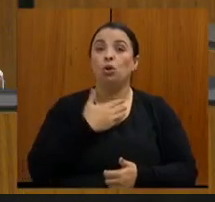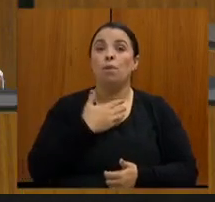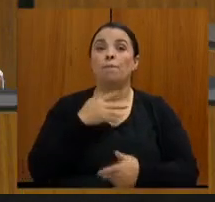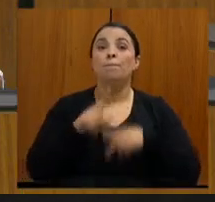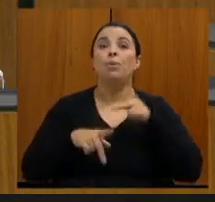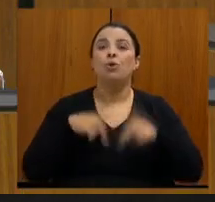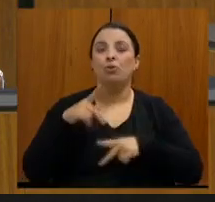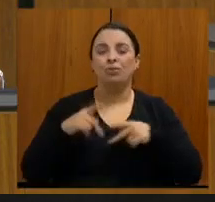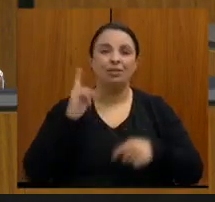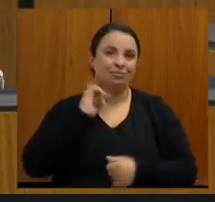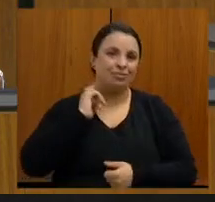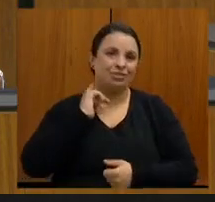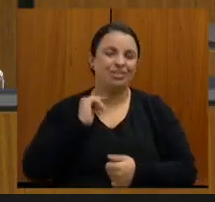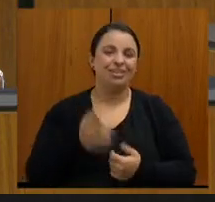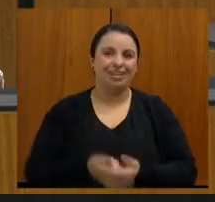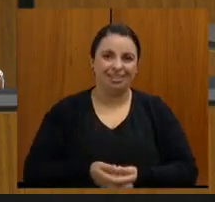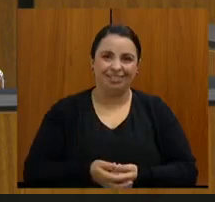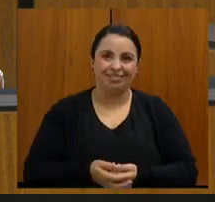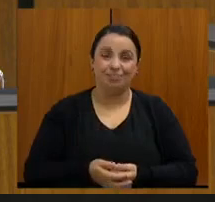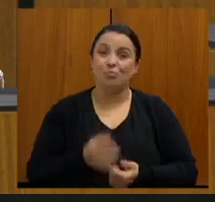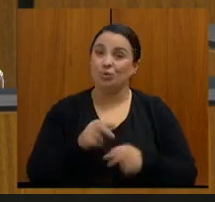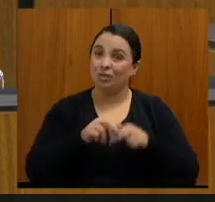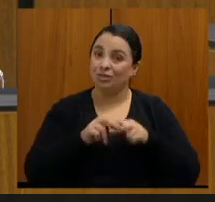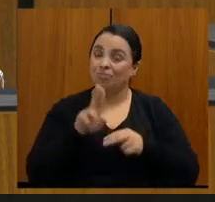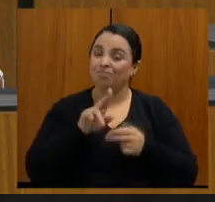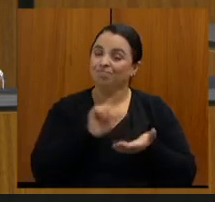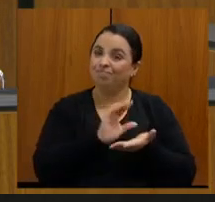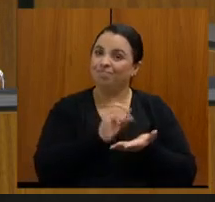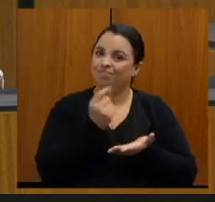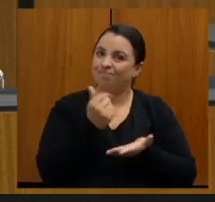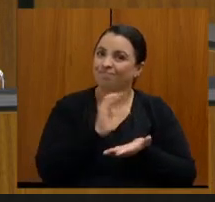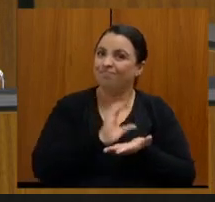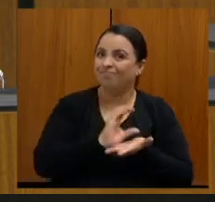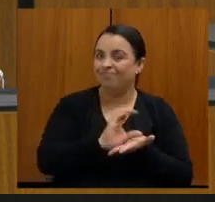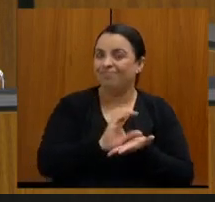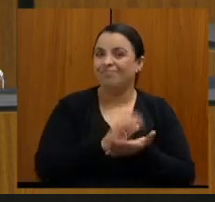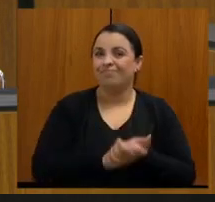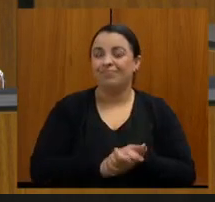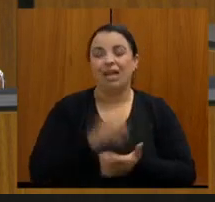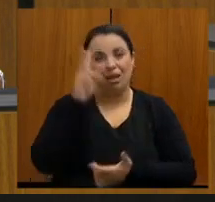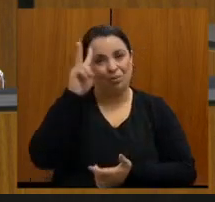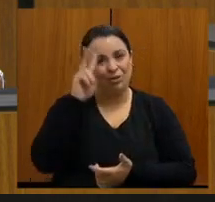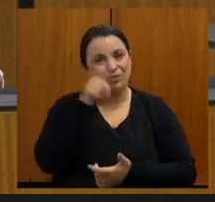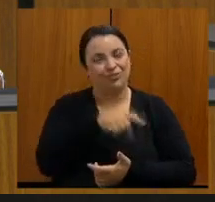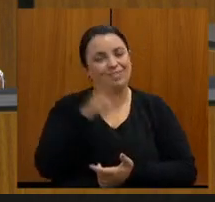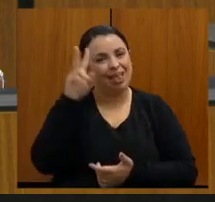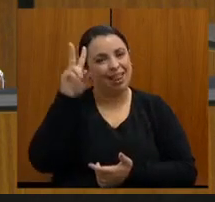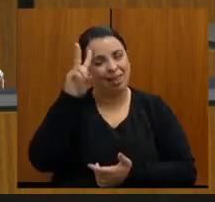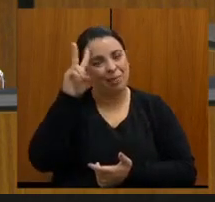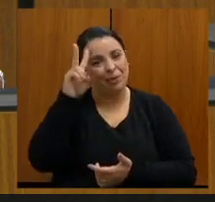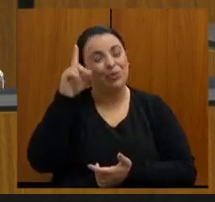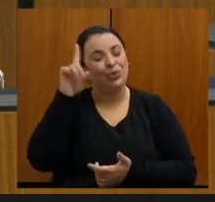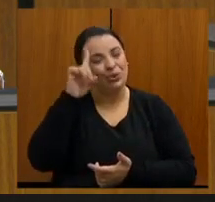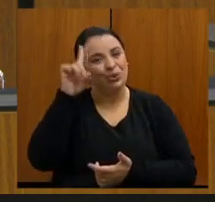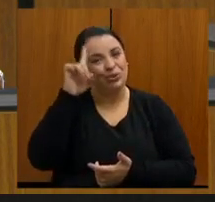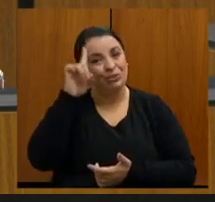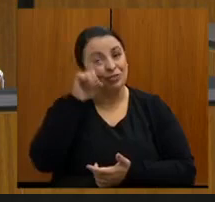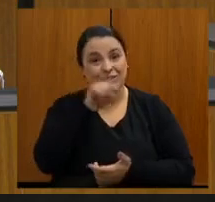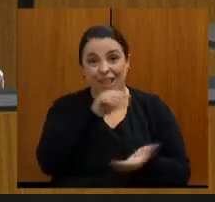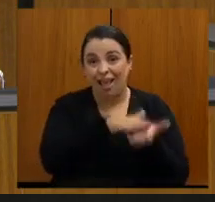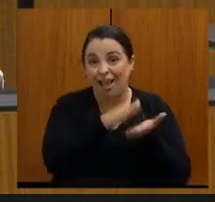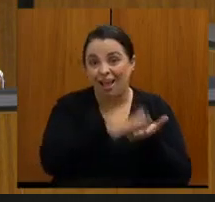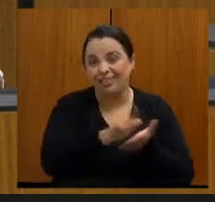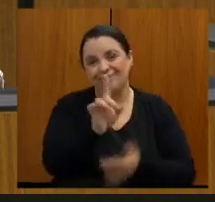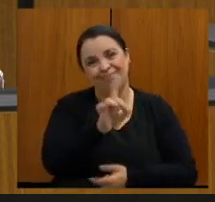investimentos. É sempre importante que o senhor lembre, no seu dia a dia, que eu não estou gastando. E dizer, levar nosso